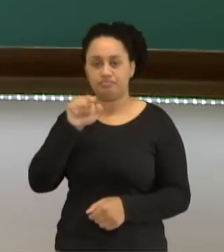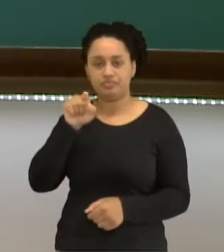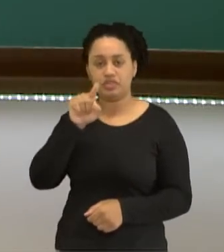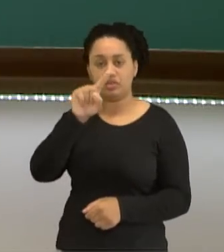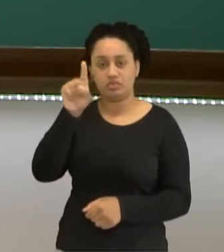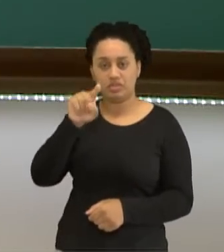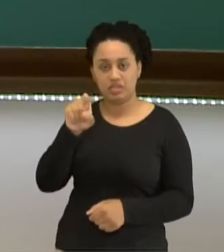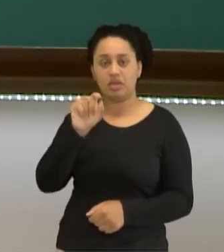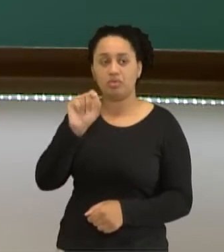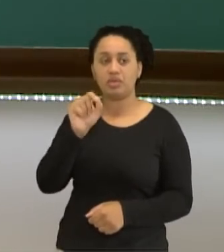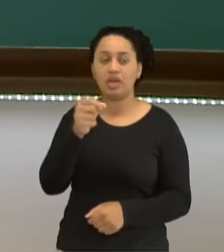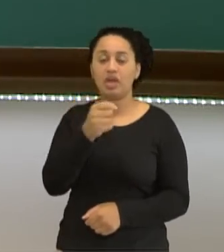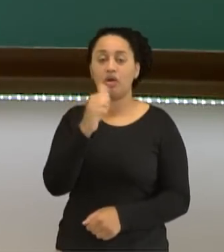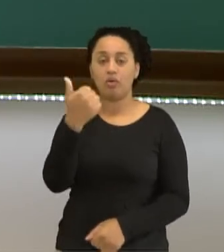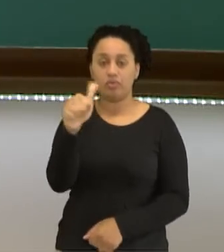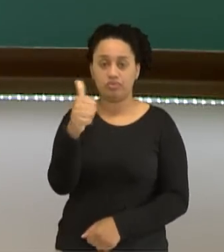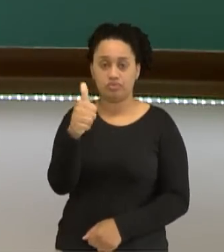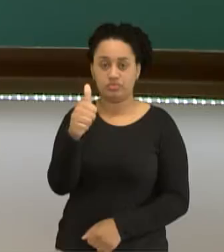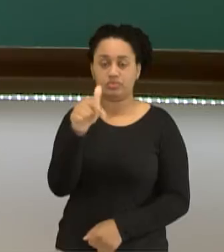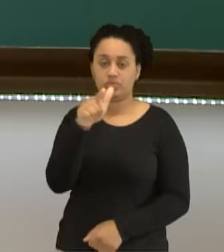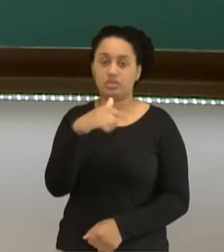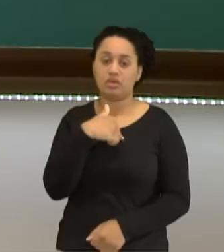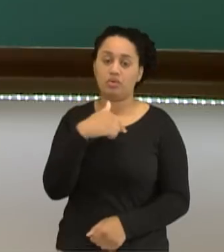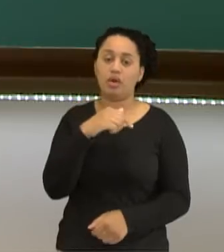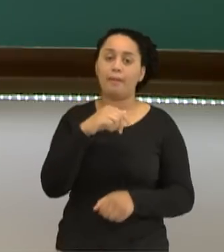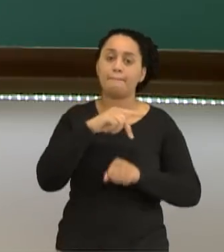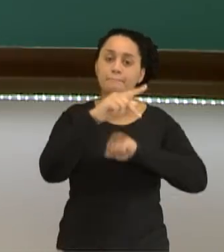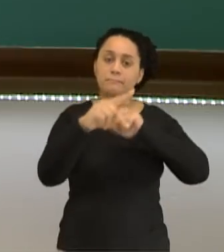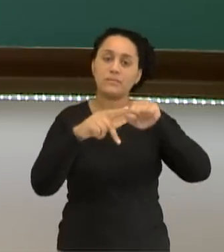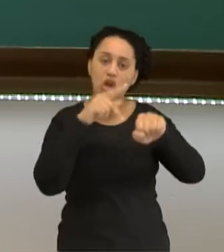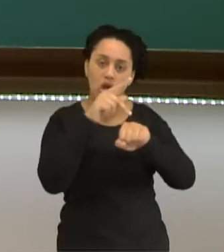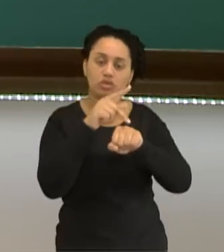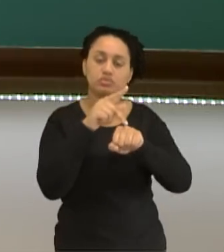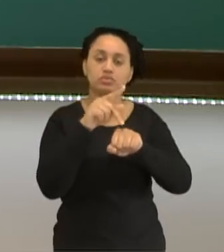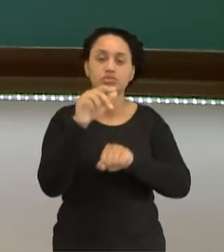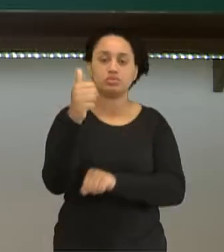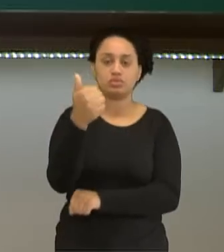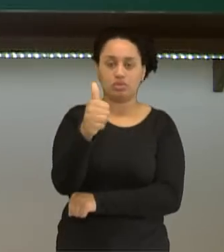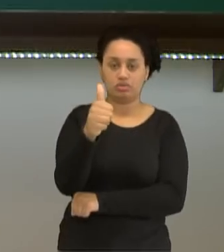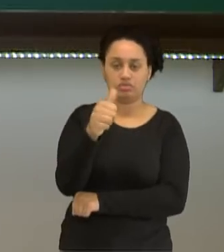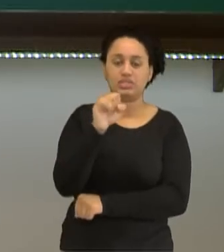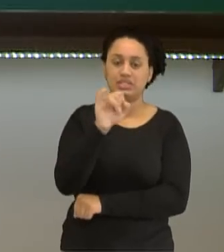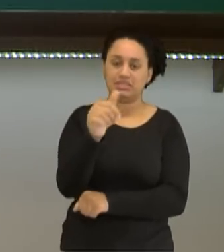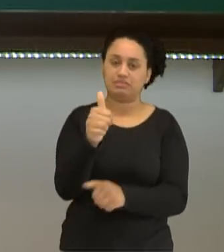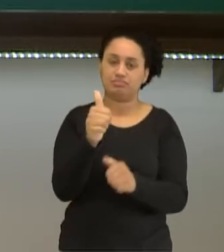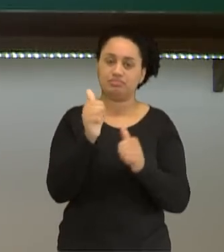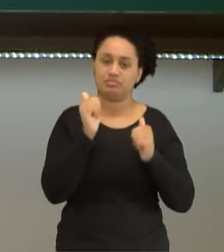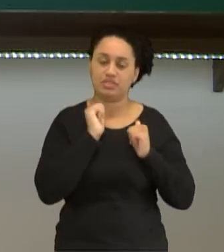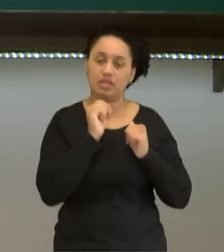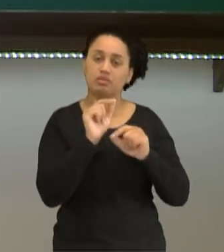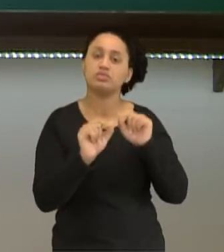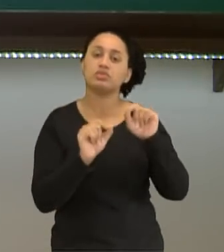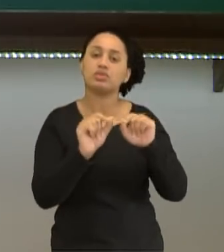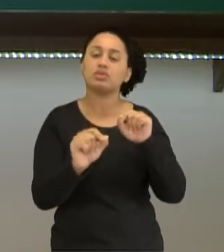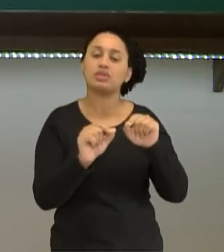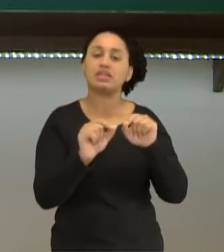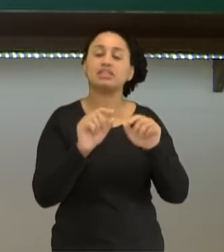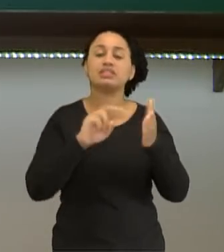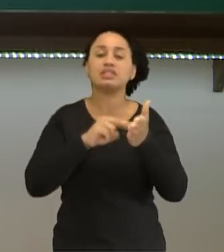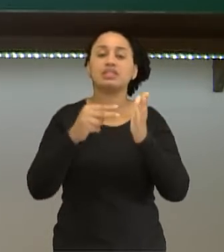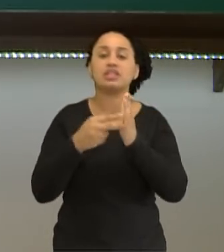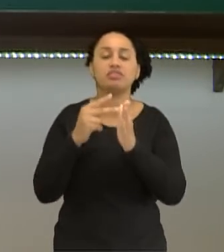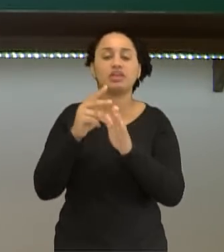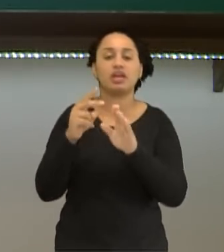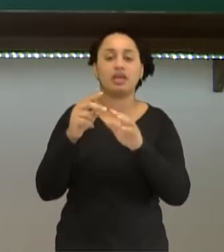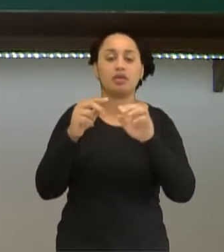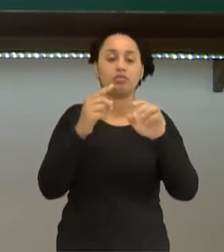tem carga positiva, prótons, 11. Se ele é um átomo neutro, isso quer dizer que a carga positiva é igual à carga